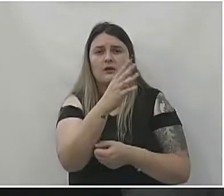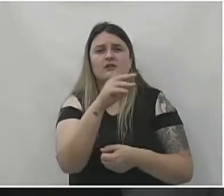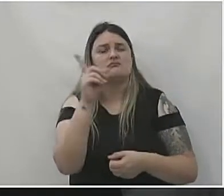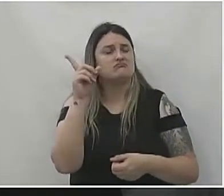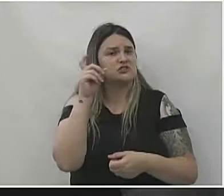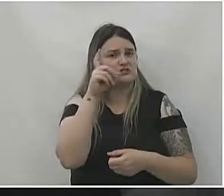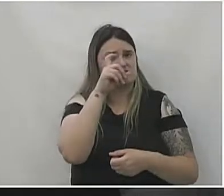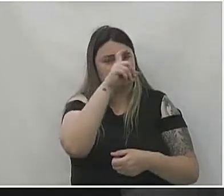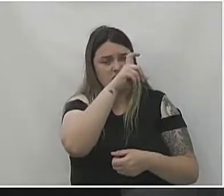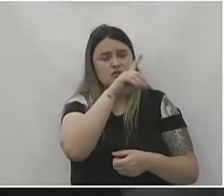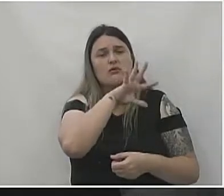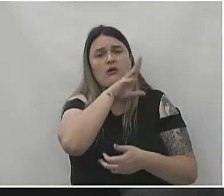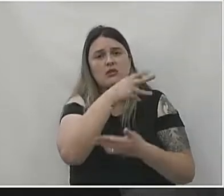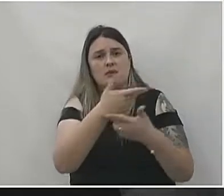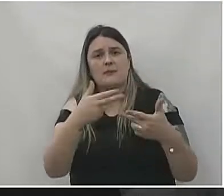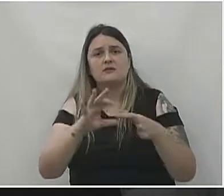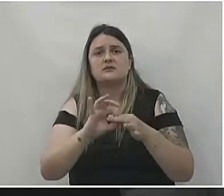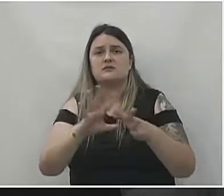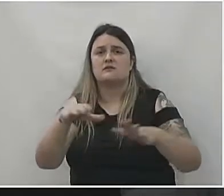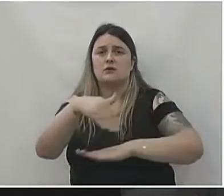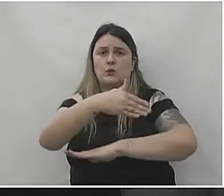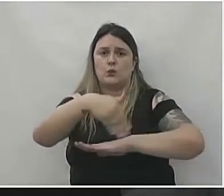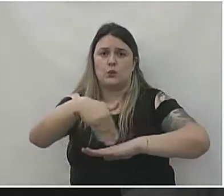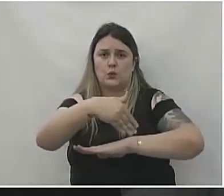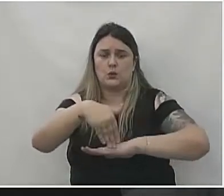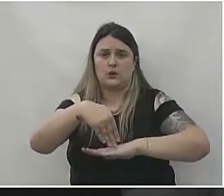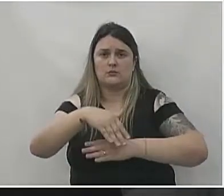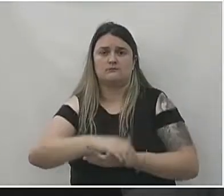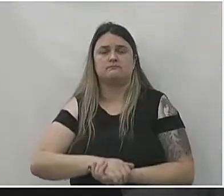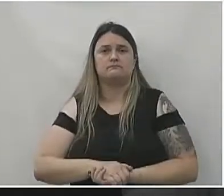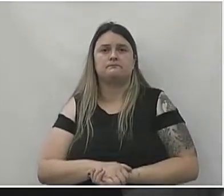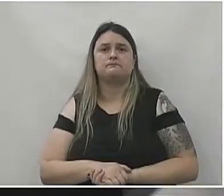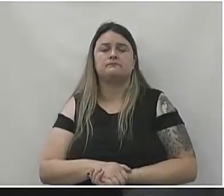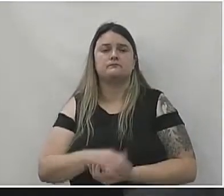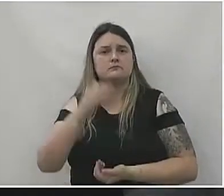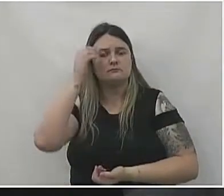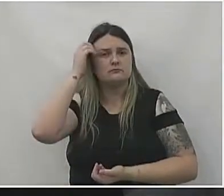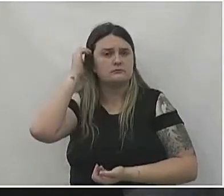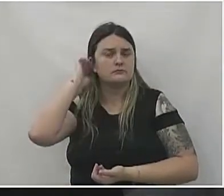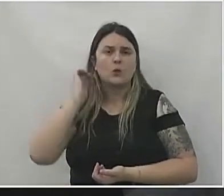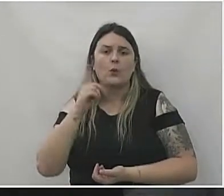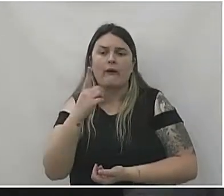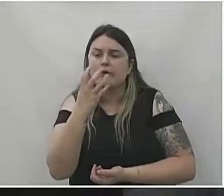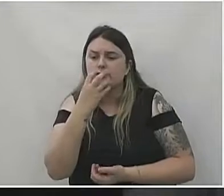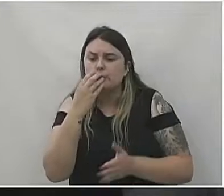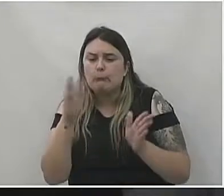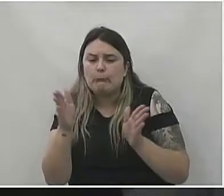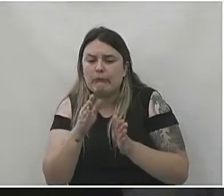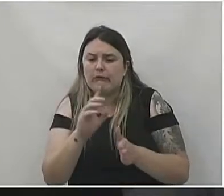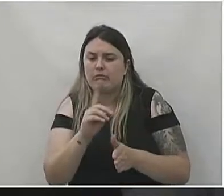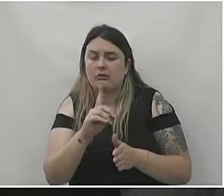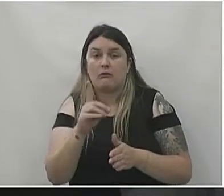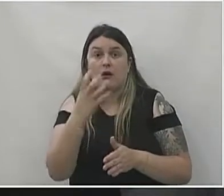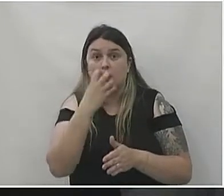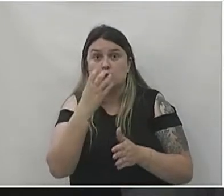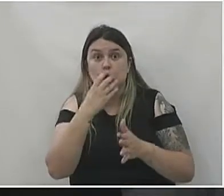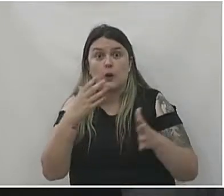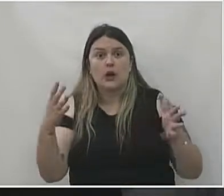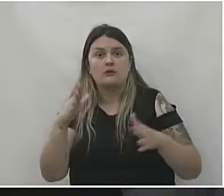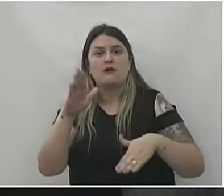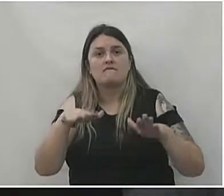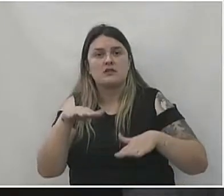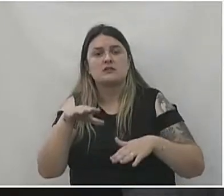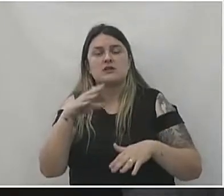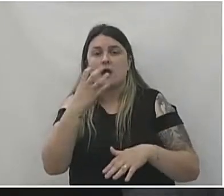a situação dos animais soltos e como o morador falou, não é animal pequeno não, são cachorros grandes, aonde atacam as